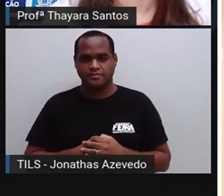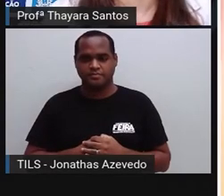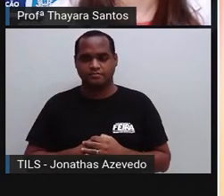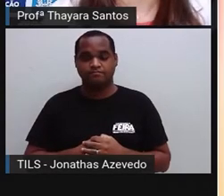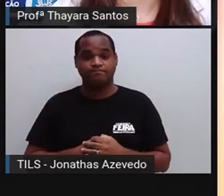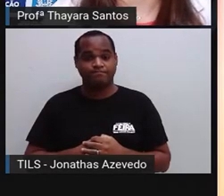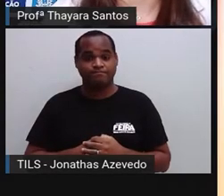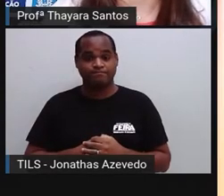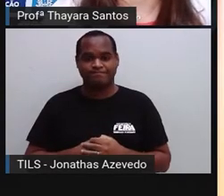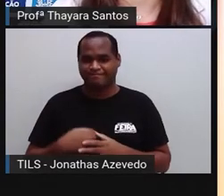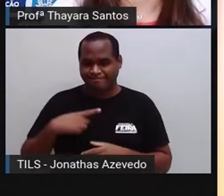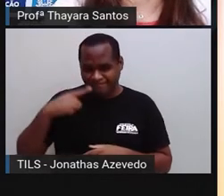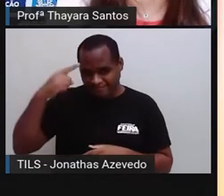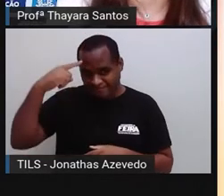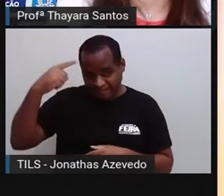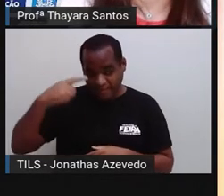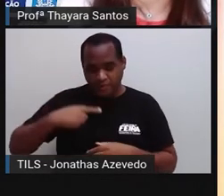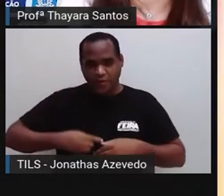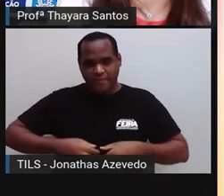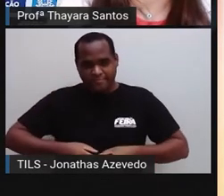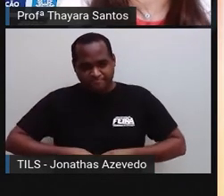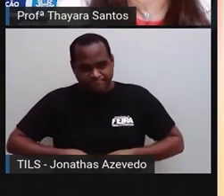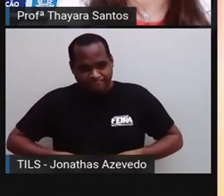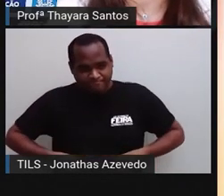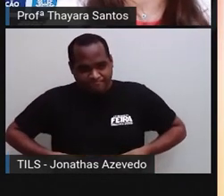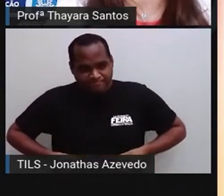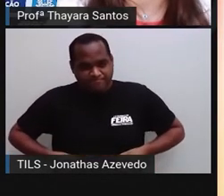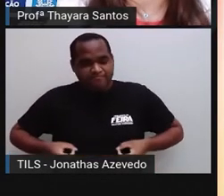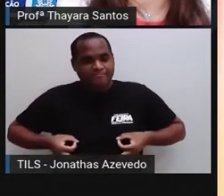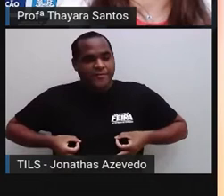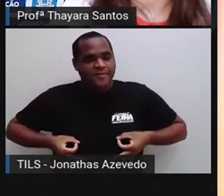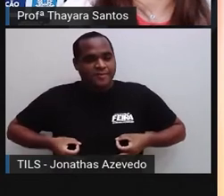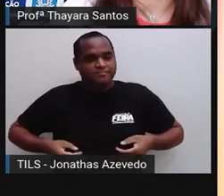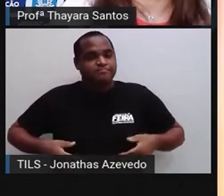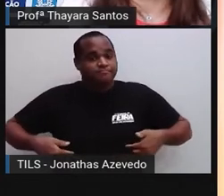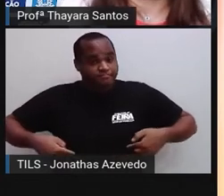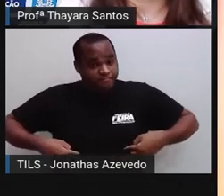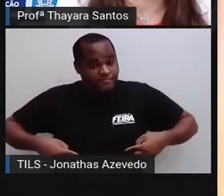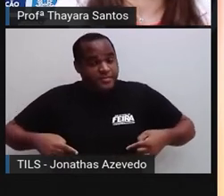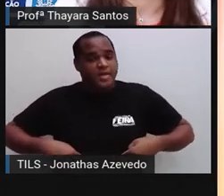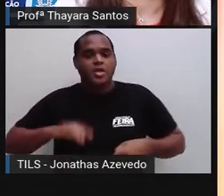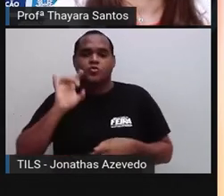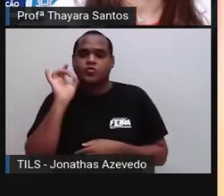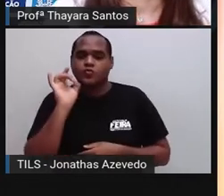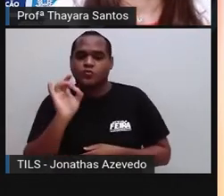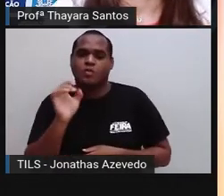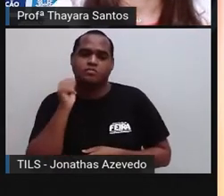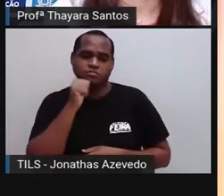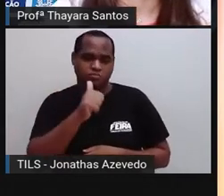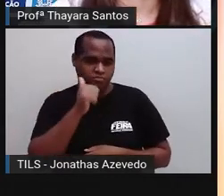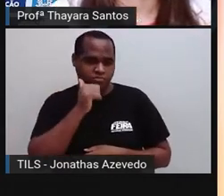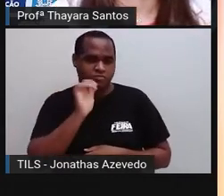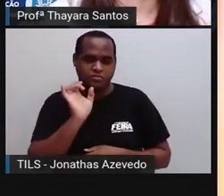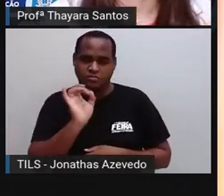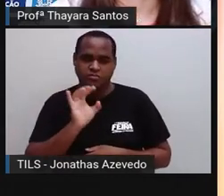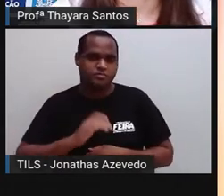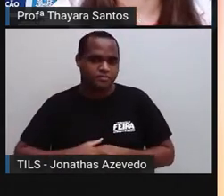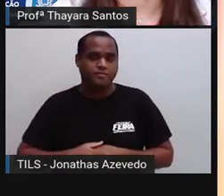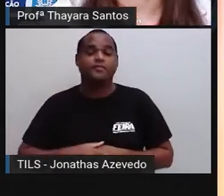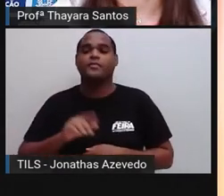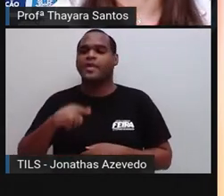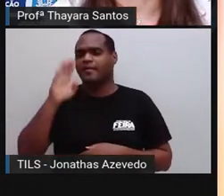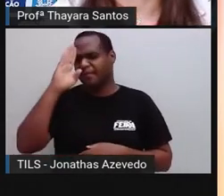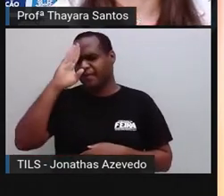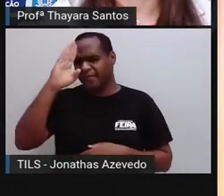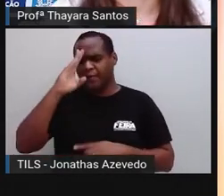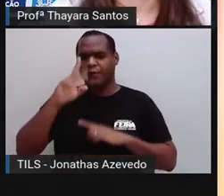A gente tem os ovários, que são glândulas que só estão presentes nas mulheres. A função